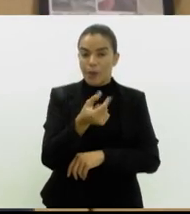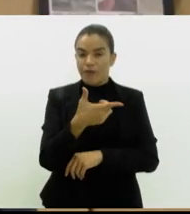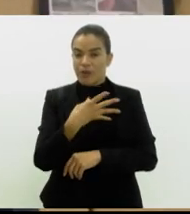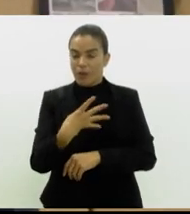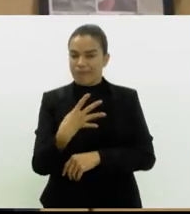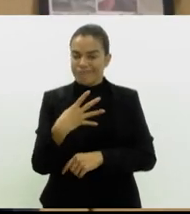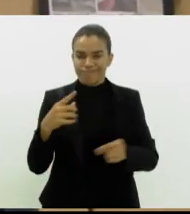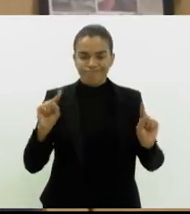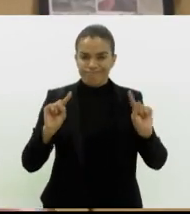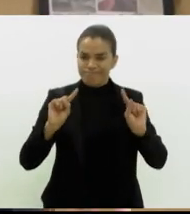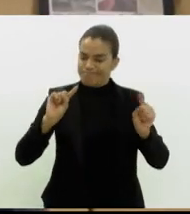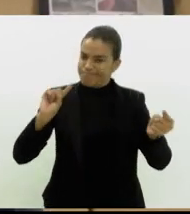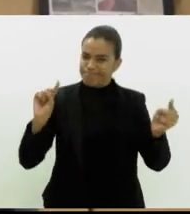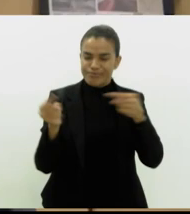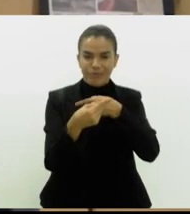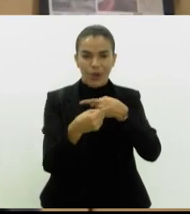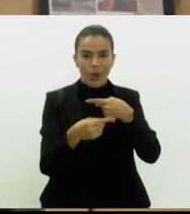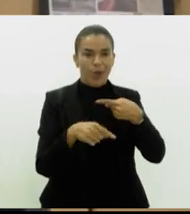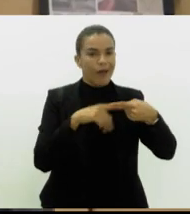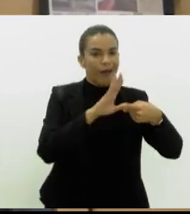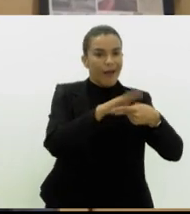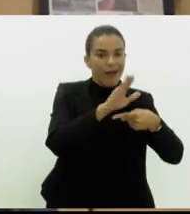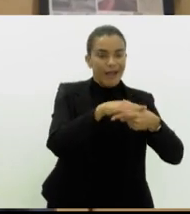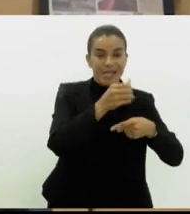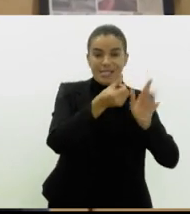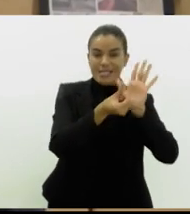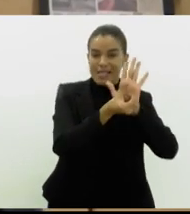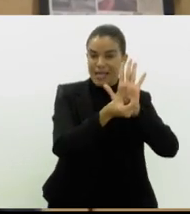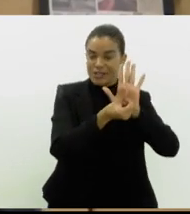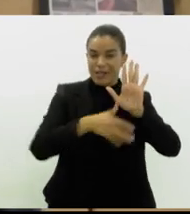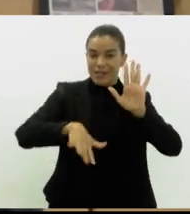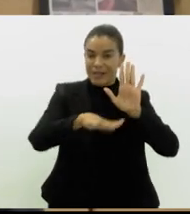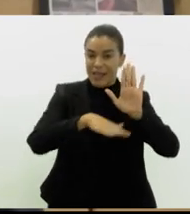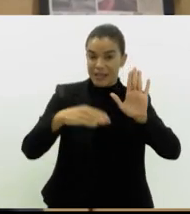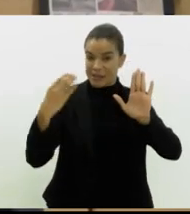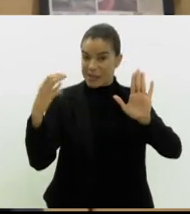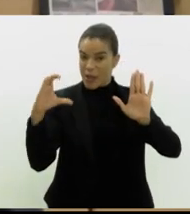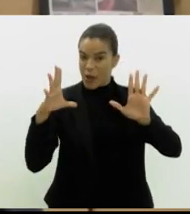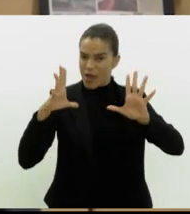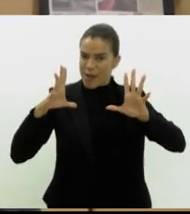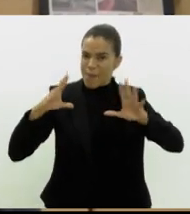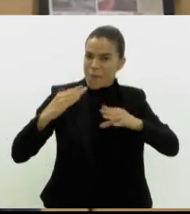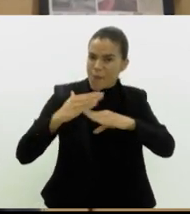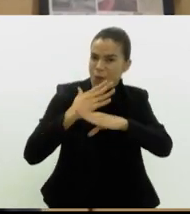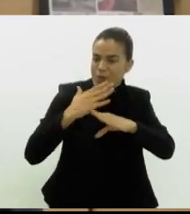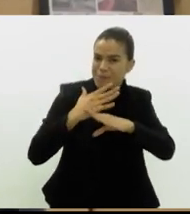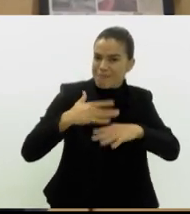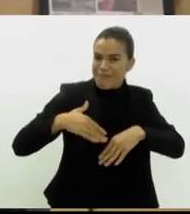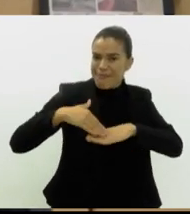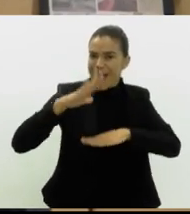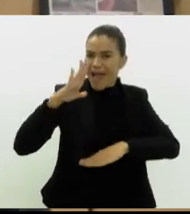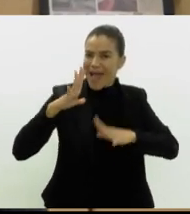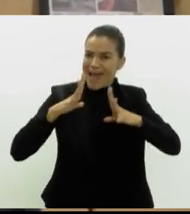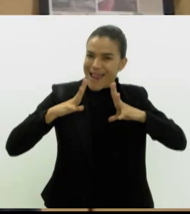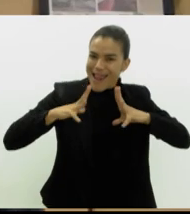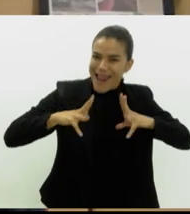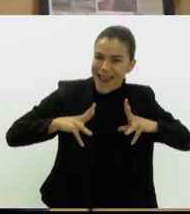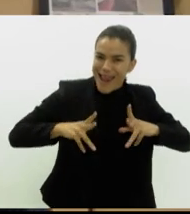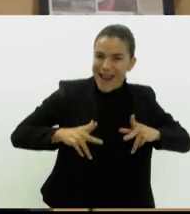contrastes. Enquanto, de um lado, na sexta colocação geral, a gente tem Niterói, município com indicadores de saneamento